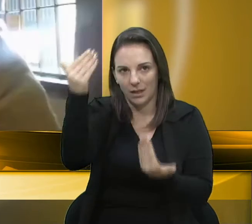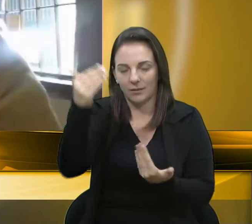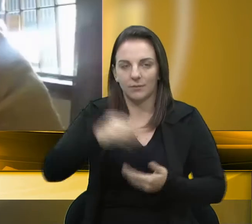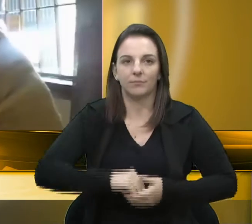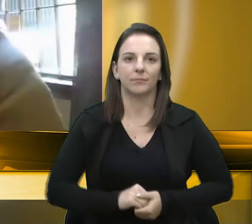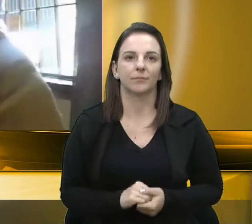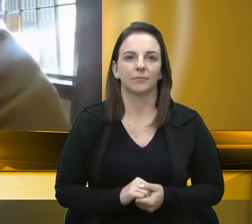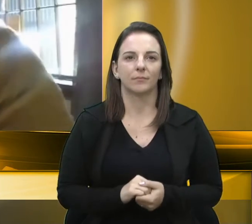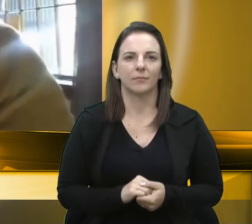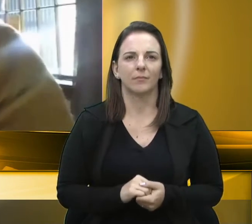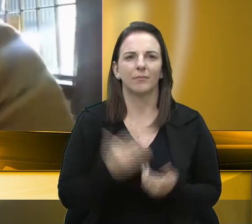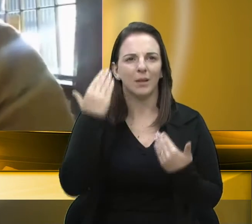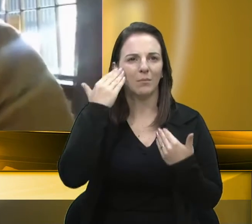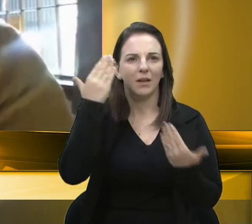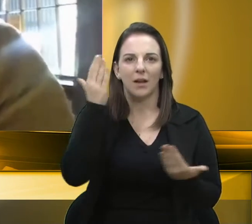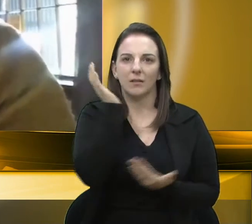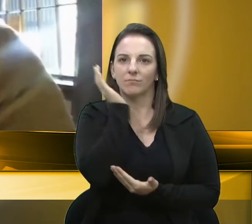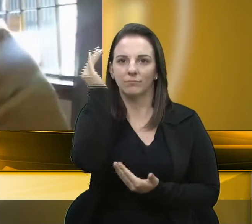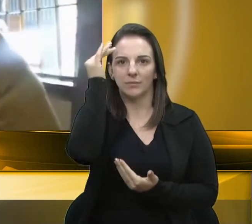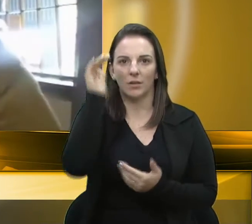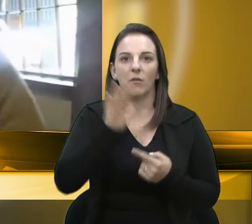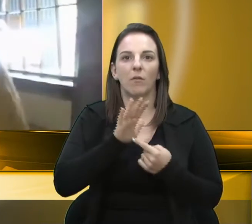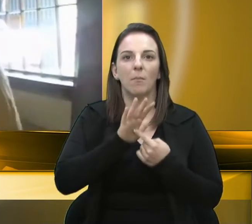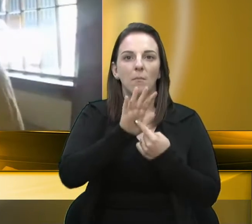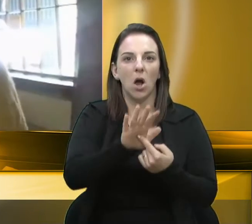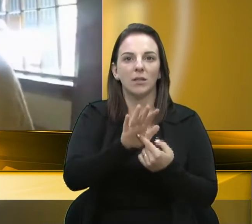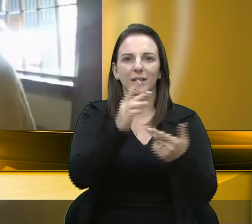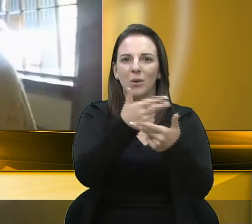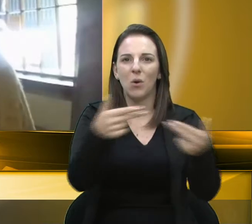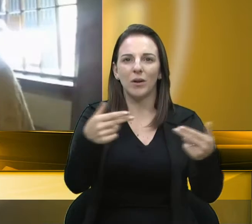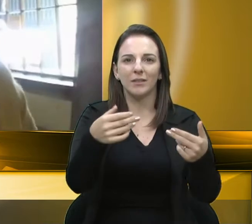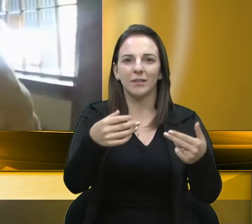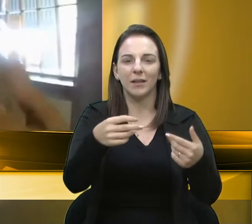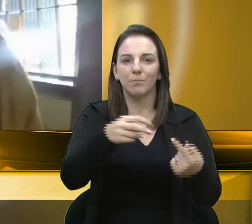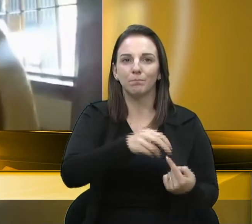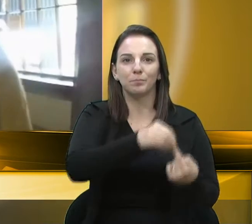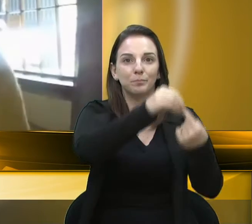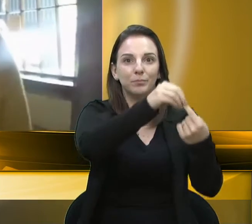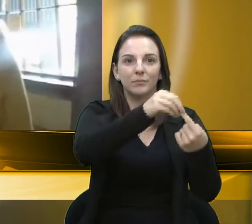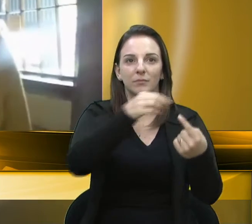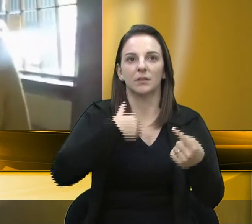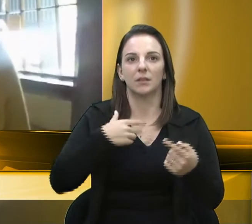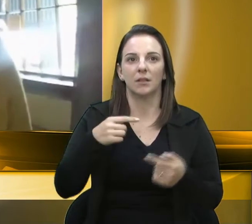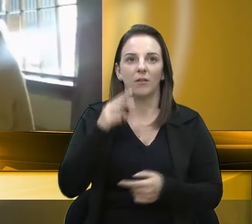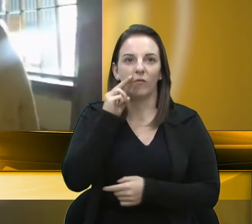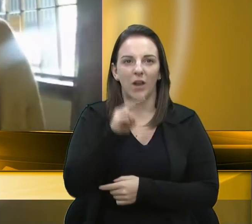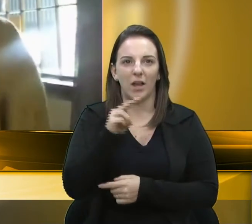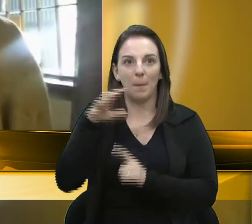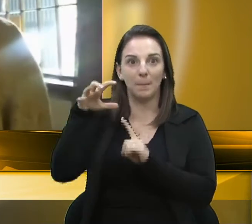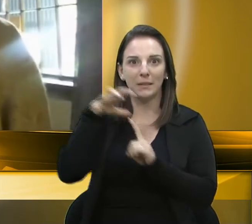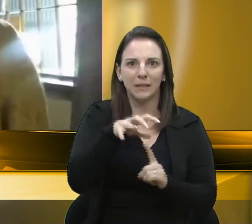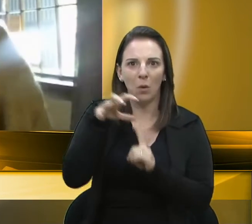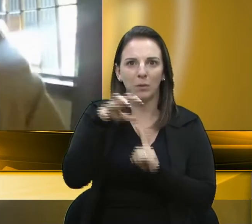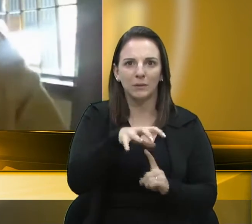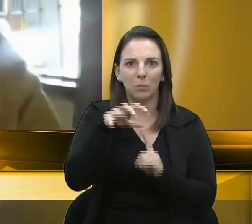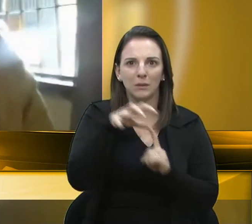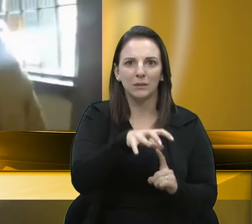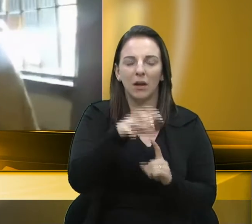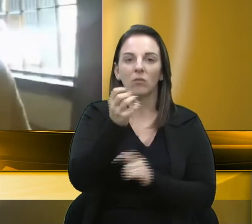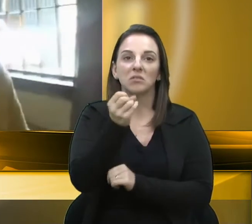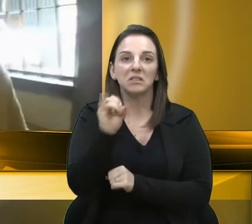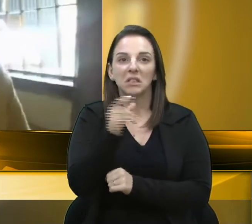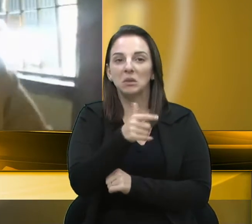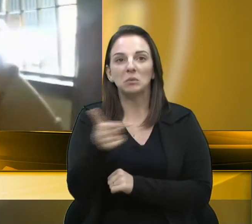vereadora Felipe. que o senhor traz elementos essenciais, porque veja que com toda essa pressão, se não tivesse os municípios e os estados pressionados, talvez o governo